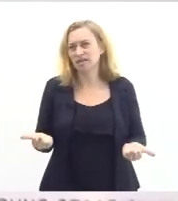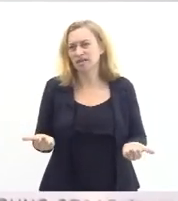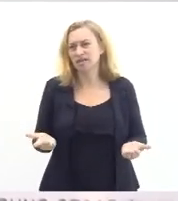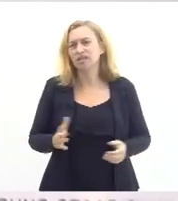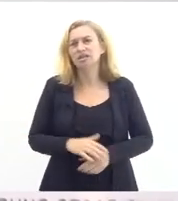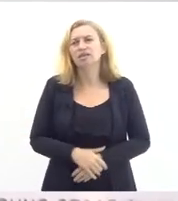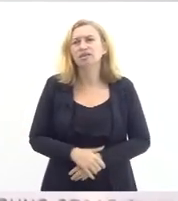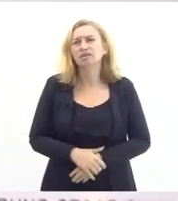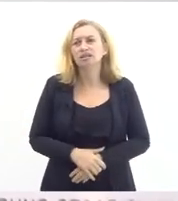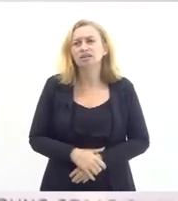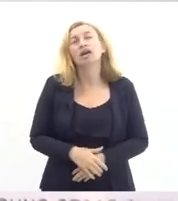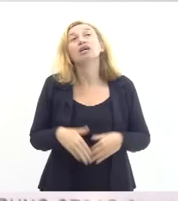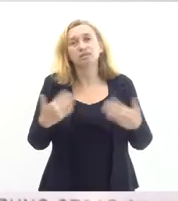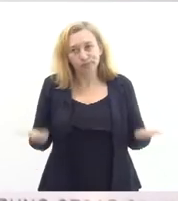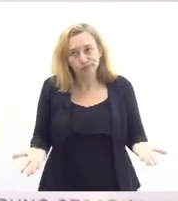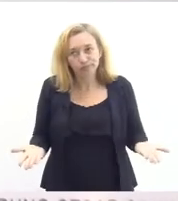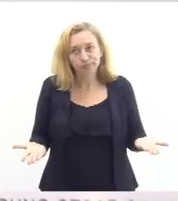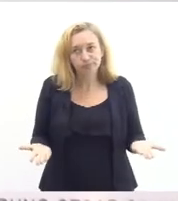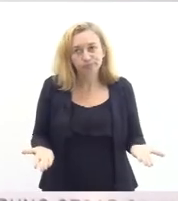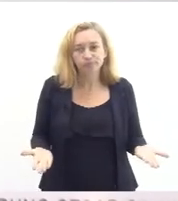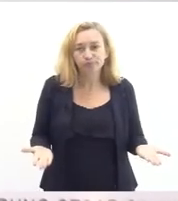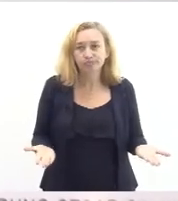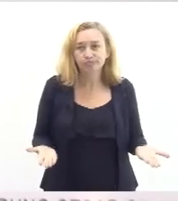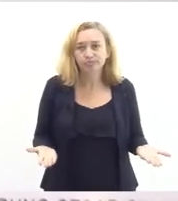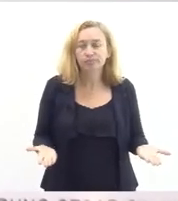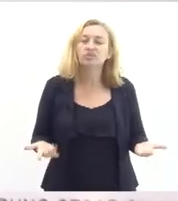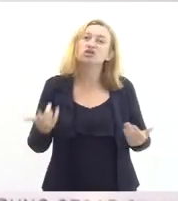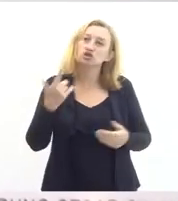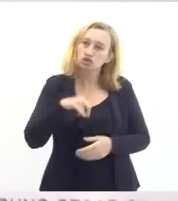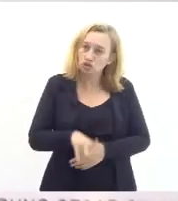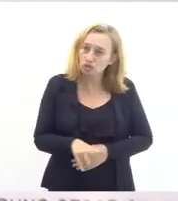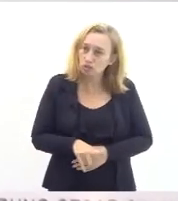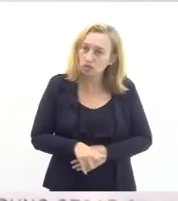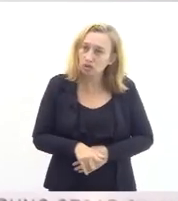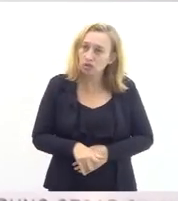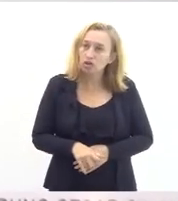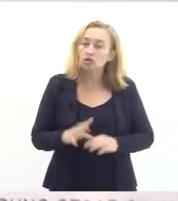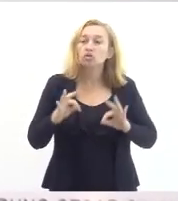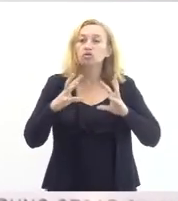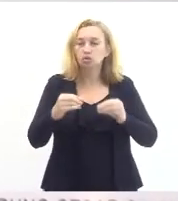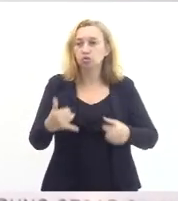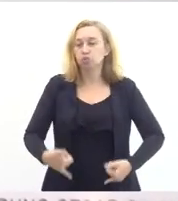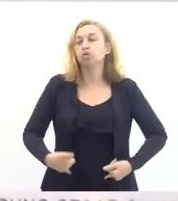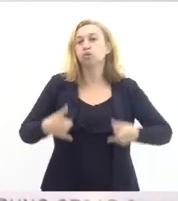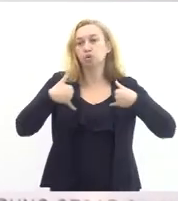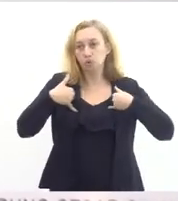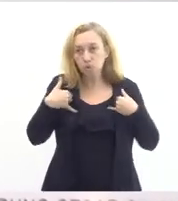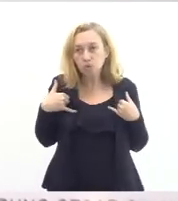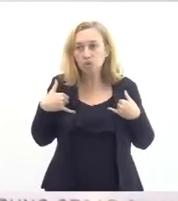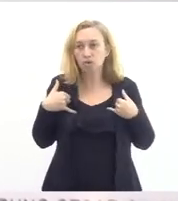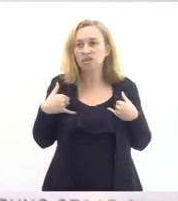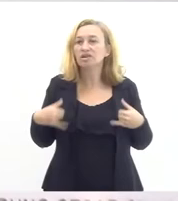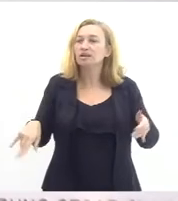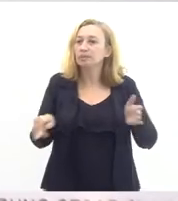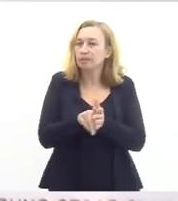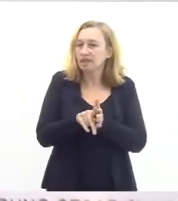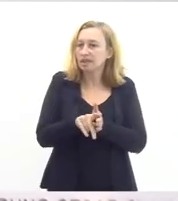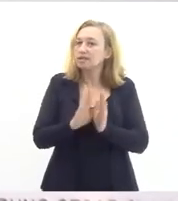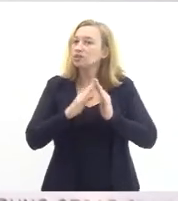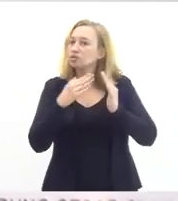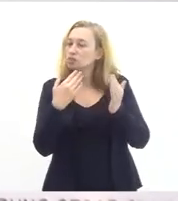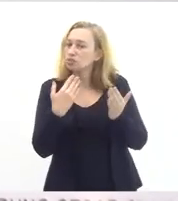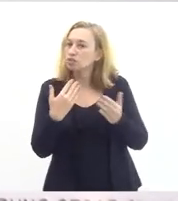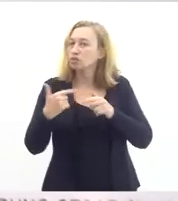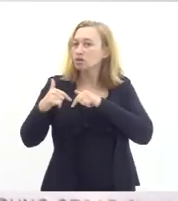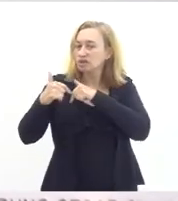comunidade então assim a gente faz mais uma vez a gente tem todo o orgulho de fazer parte de uma escola de